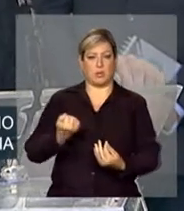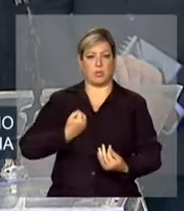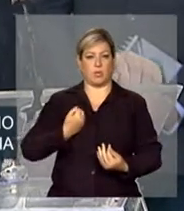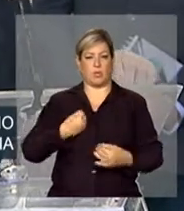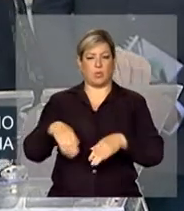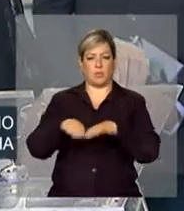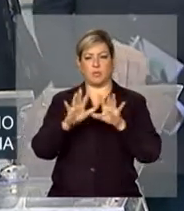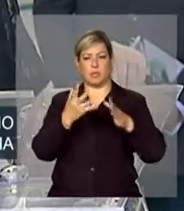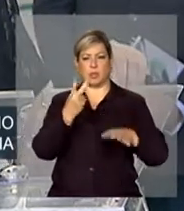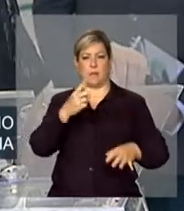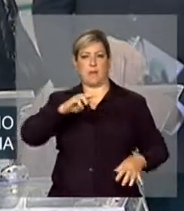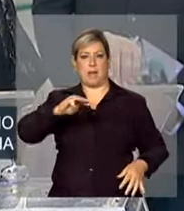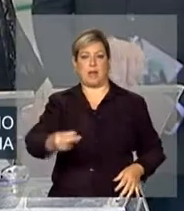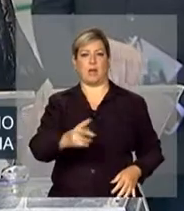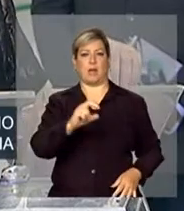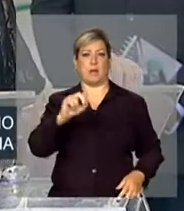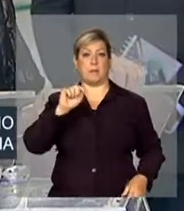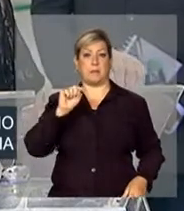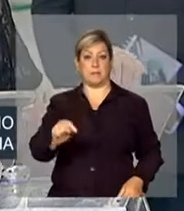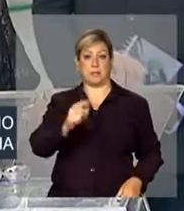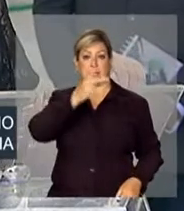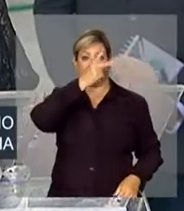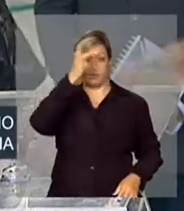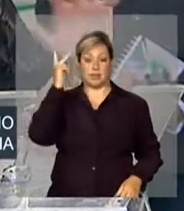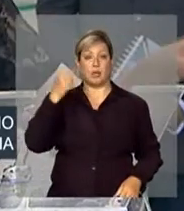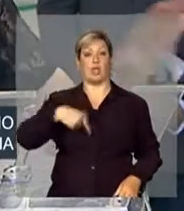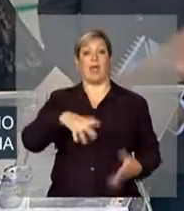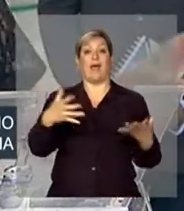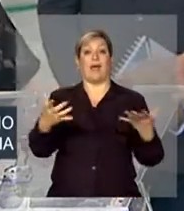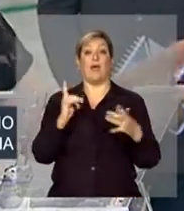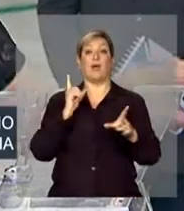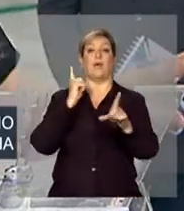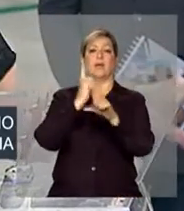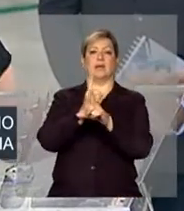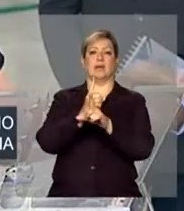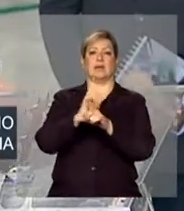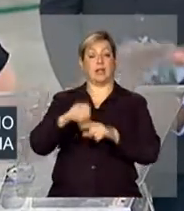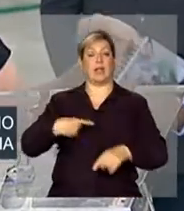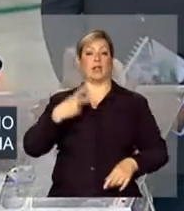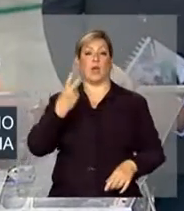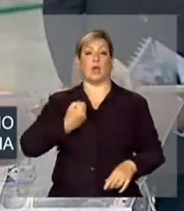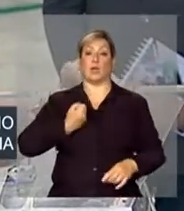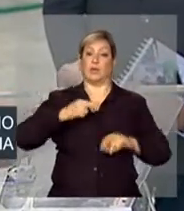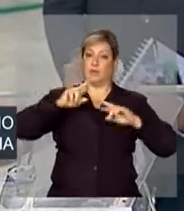em torno de 2 milhões e meio de pessoas que nós queremos encontrar. Então, são dois números diferentes.